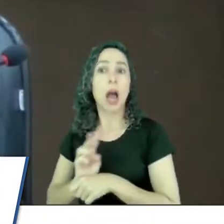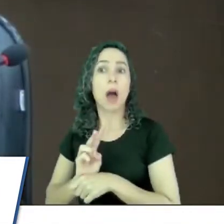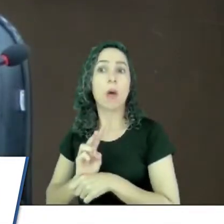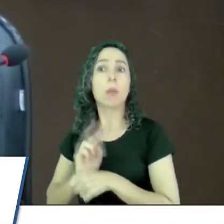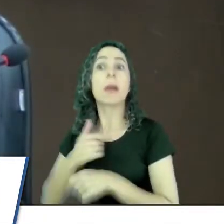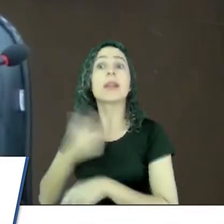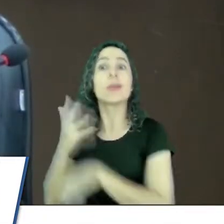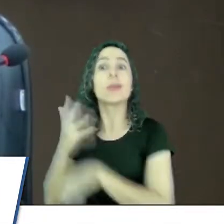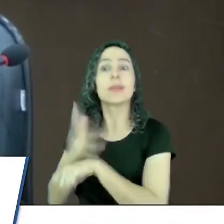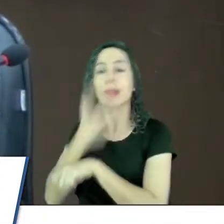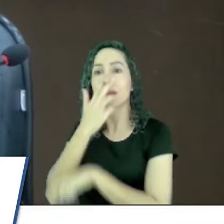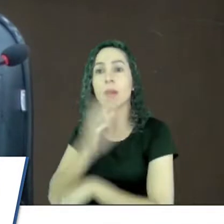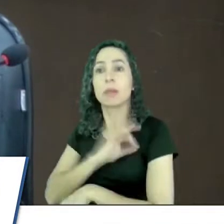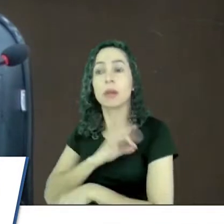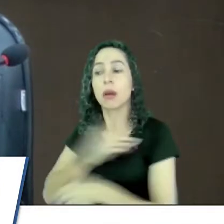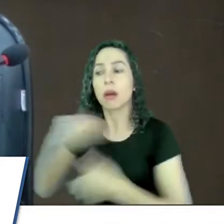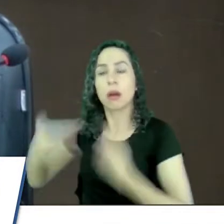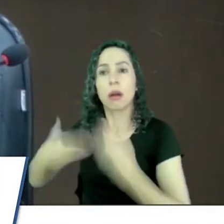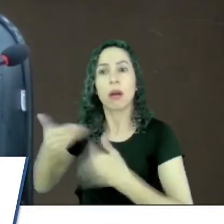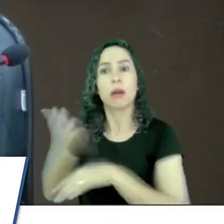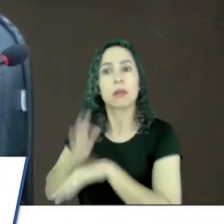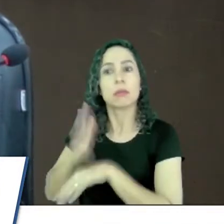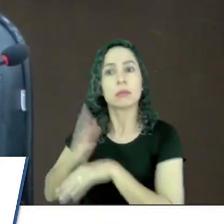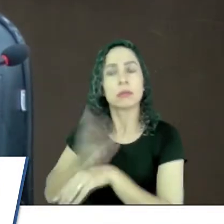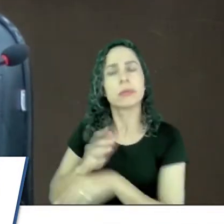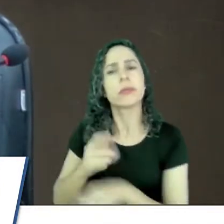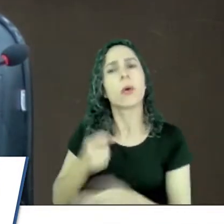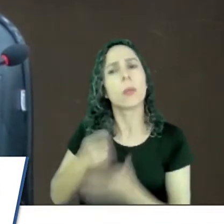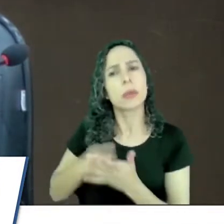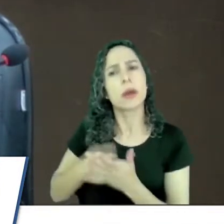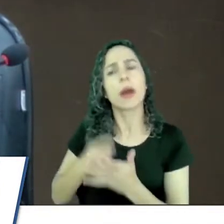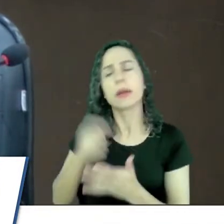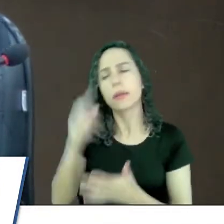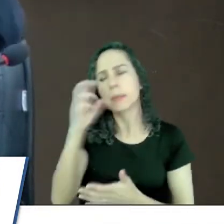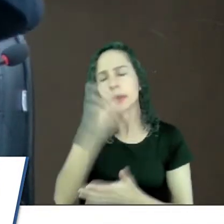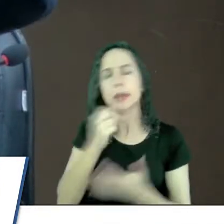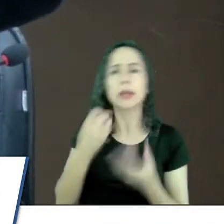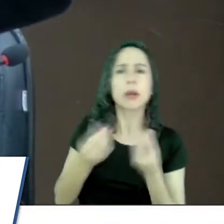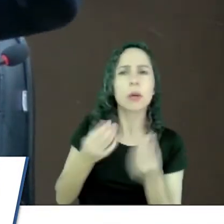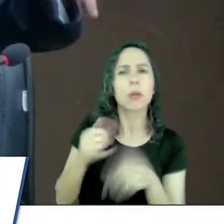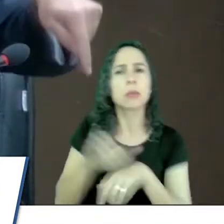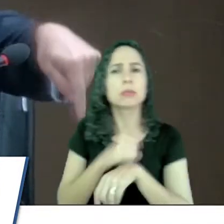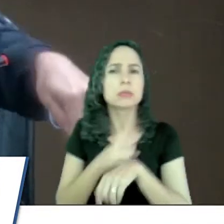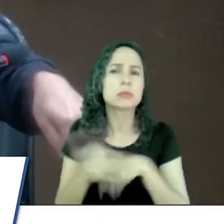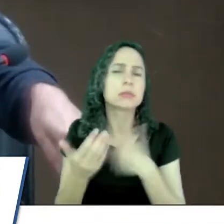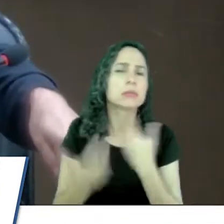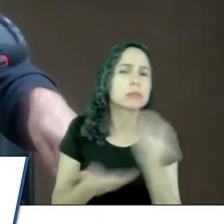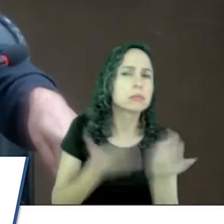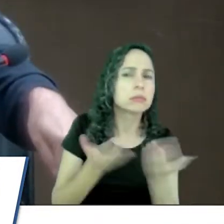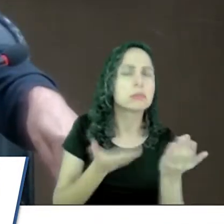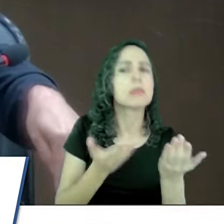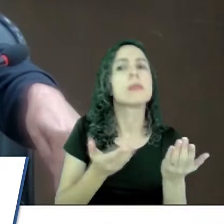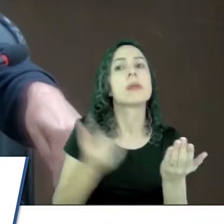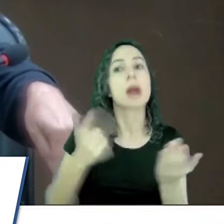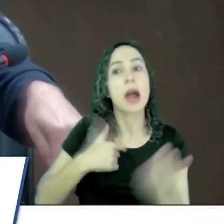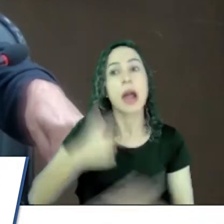Então, a obrigação de ter conhecimento, de saber como fazer, é do agente público.